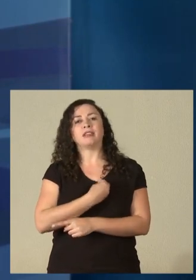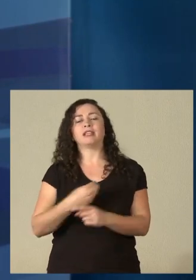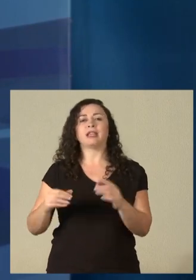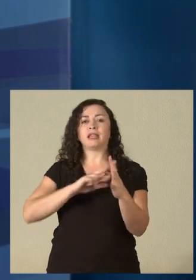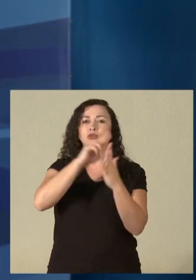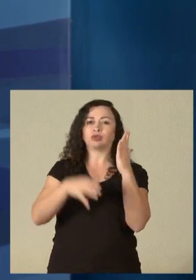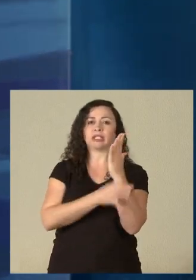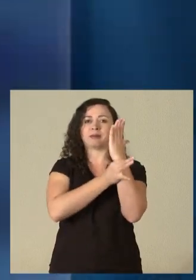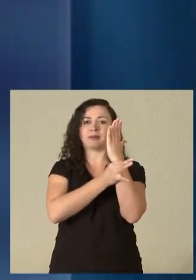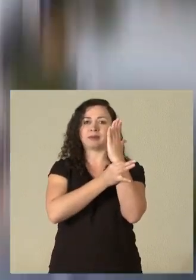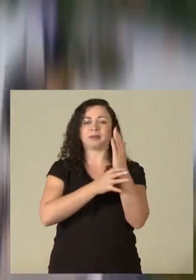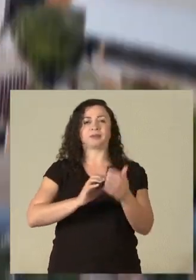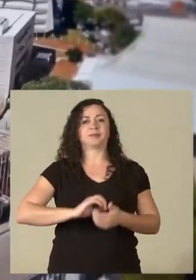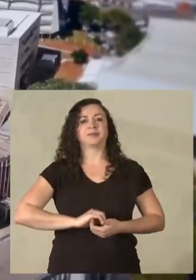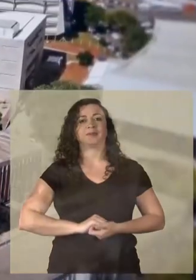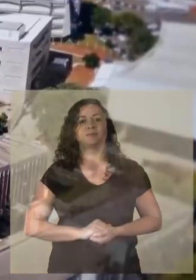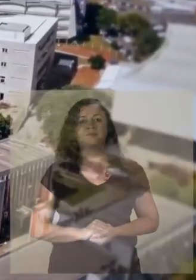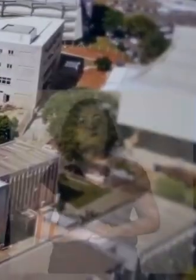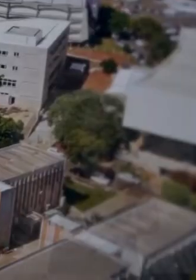sustentabilidade do planeta.